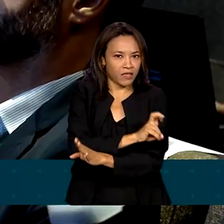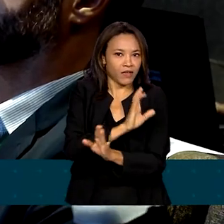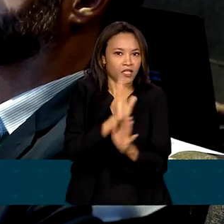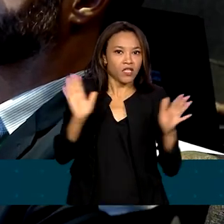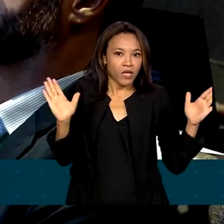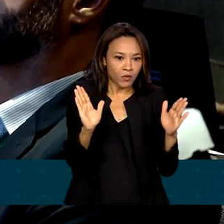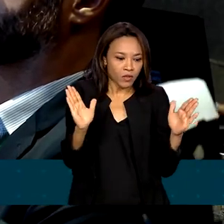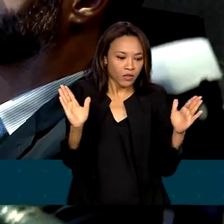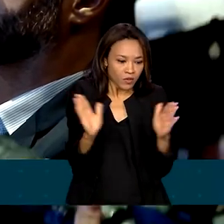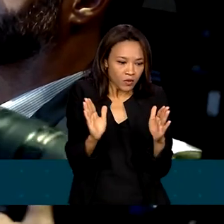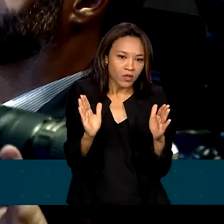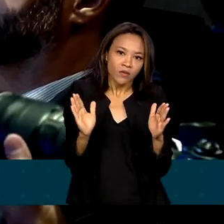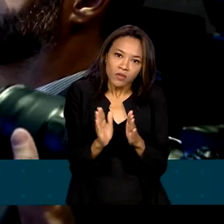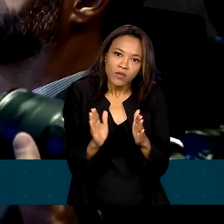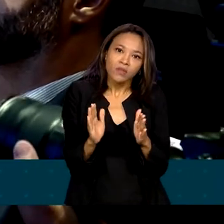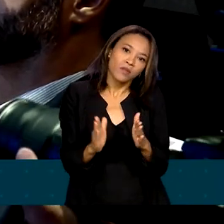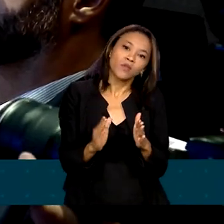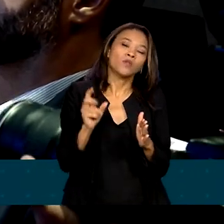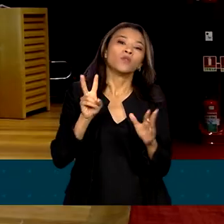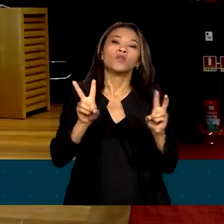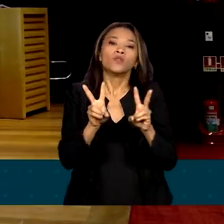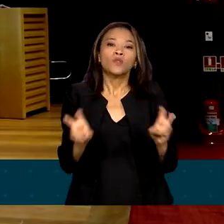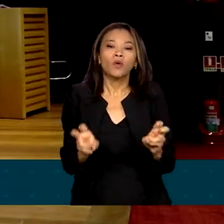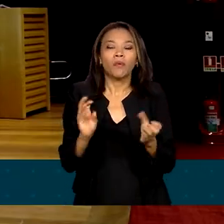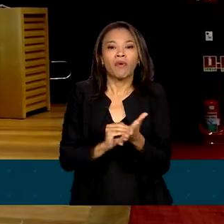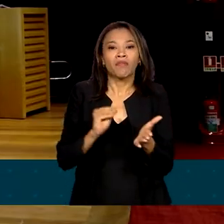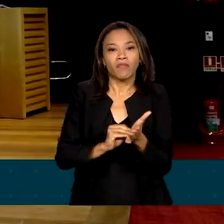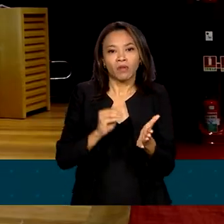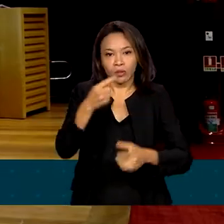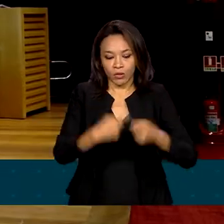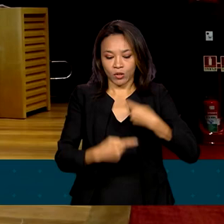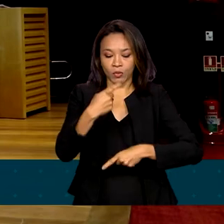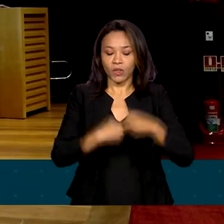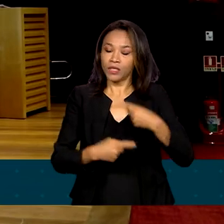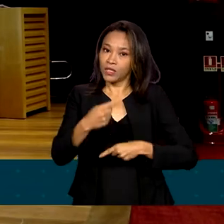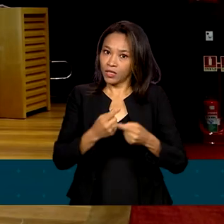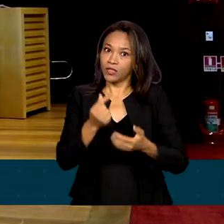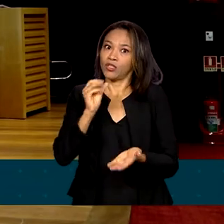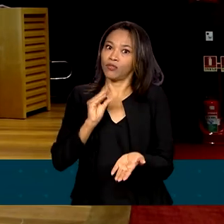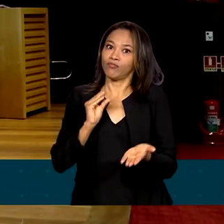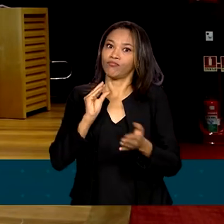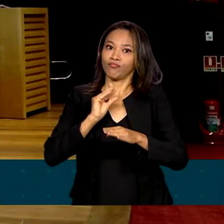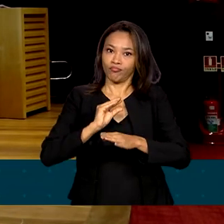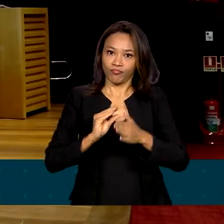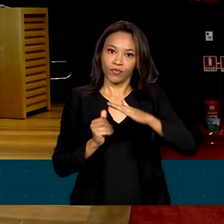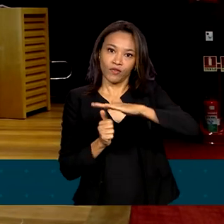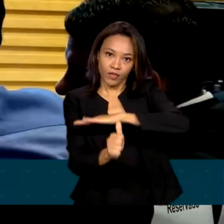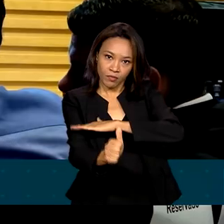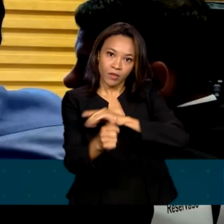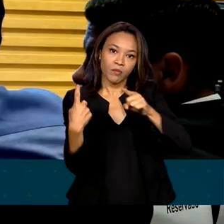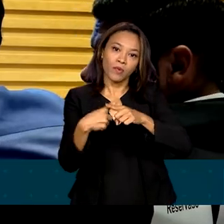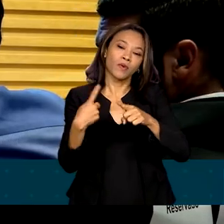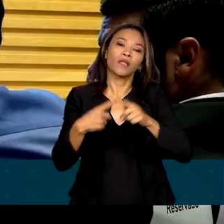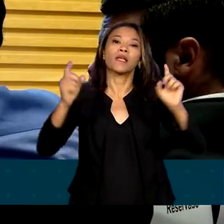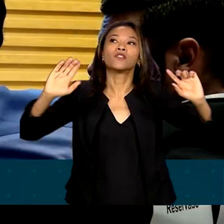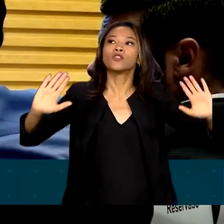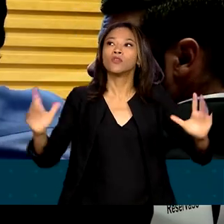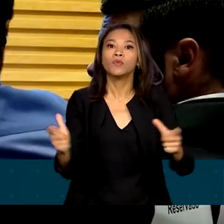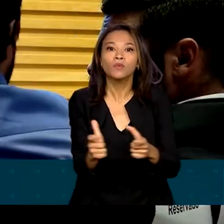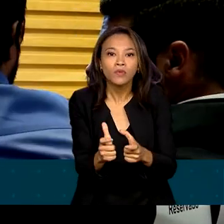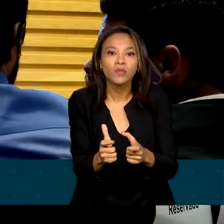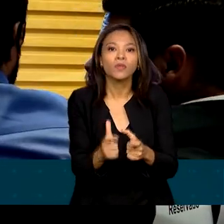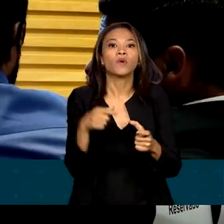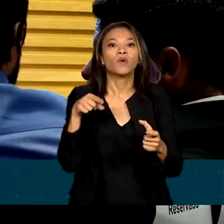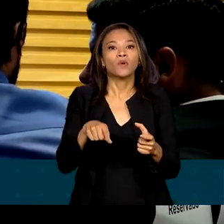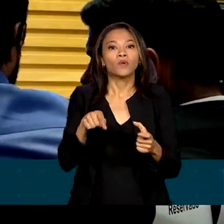de tamanho devido à política de desinvestimento que inclui a venda de parte do patrimônio. Nos últimos oito anos, os ativos do banco